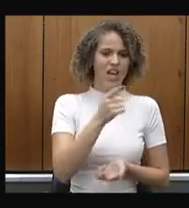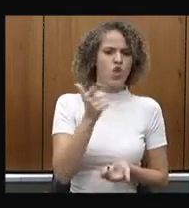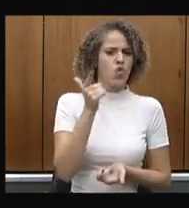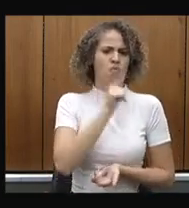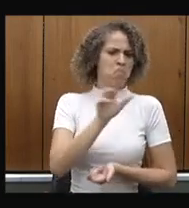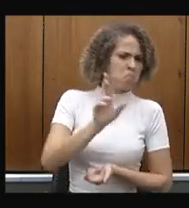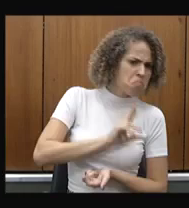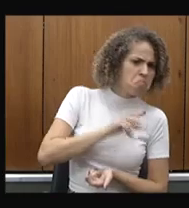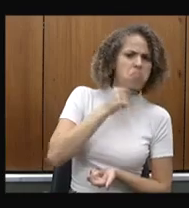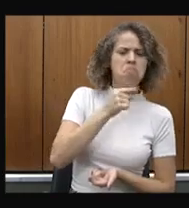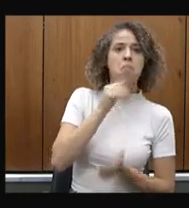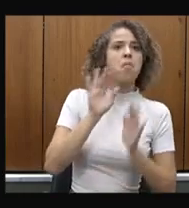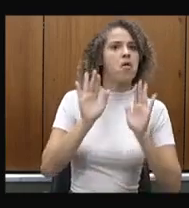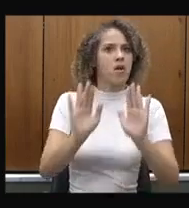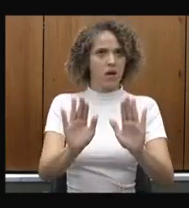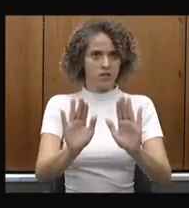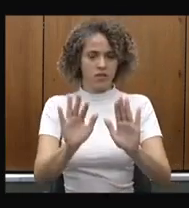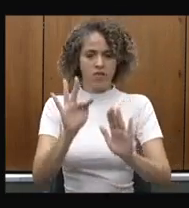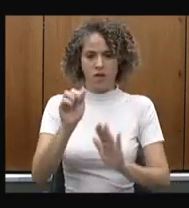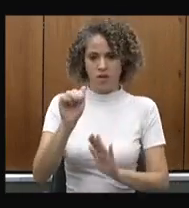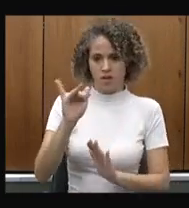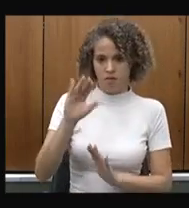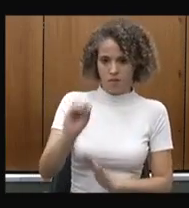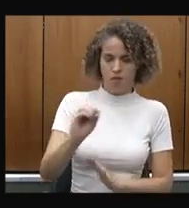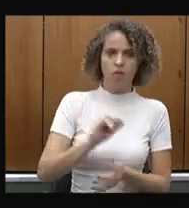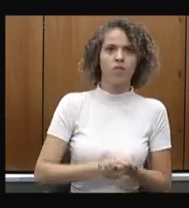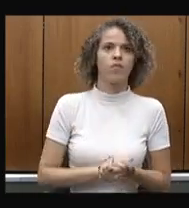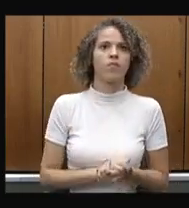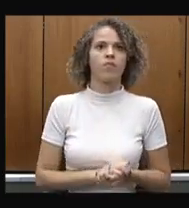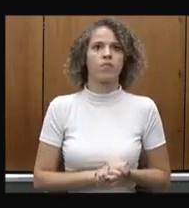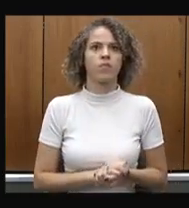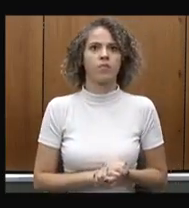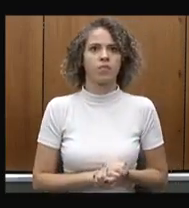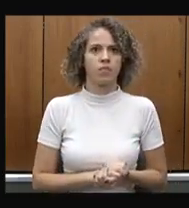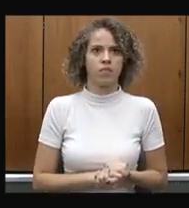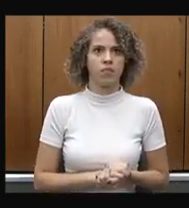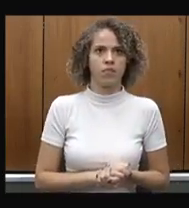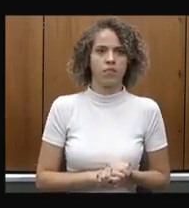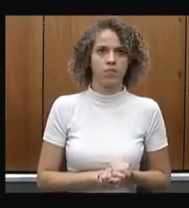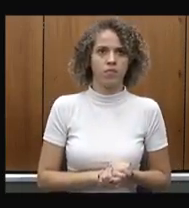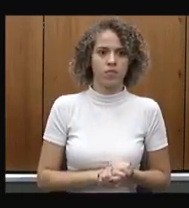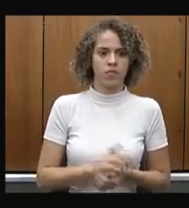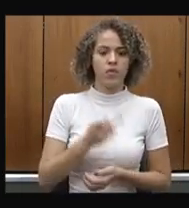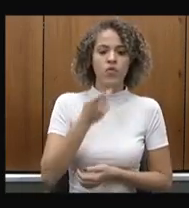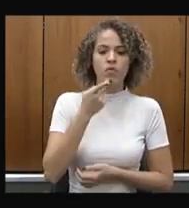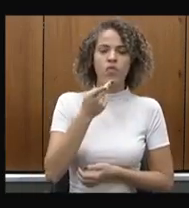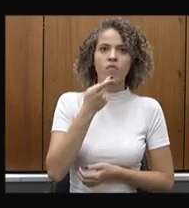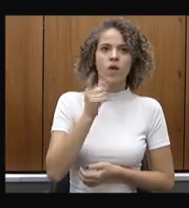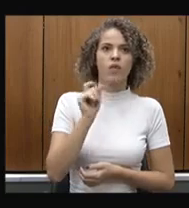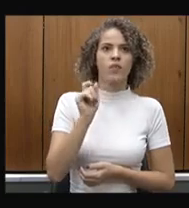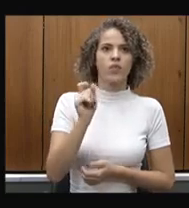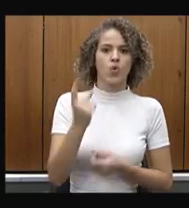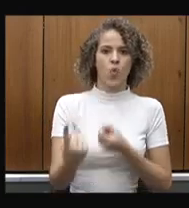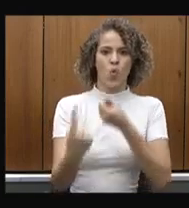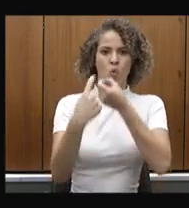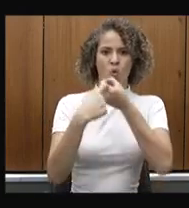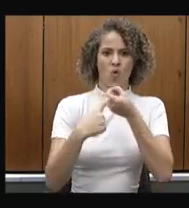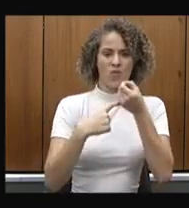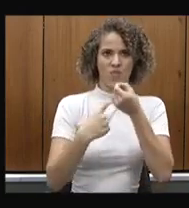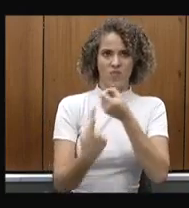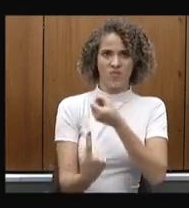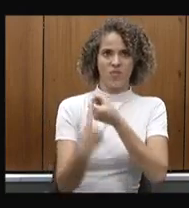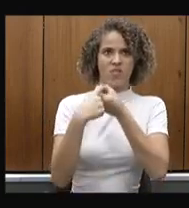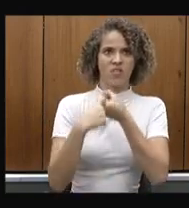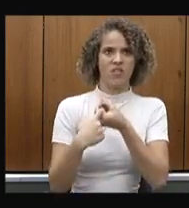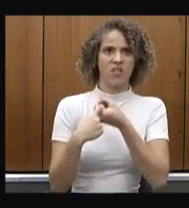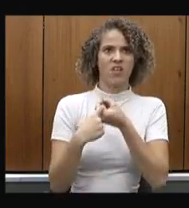secretário Fábio mas quando vossa excelência fala da ação do consórcio na verdade não é uma pergunta é